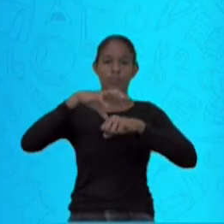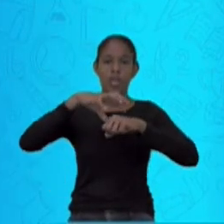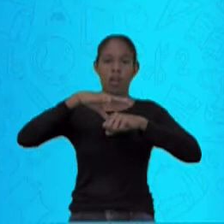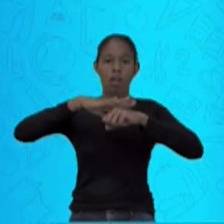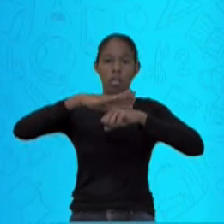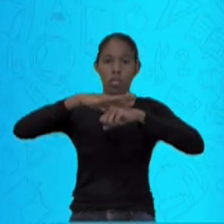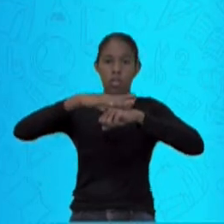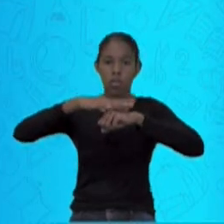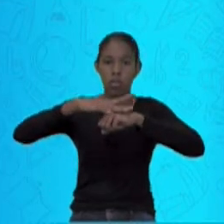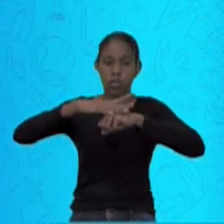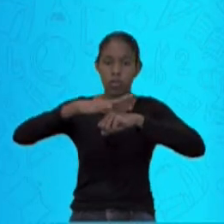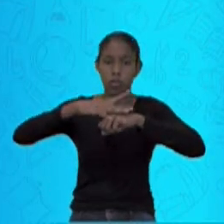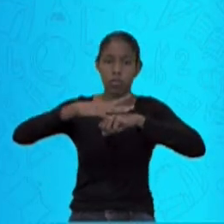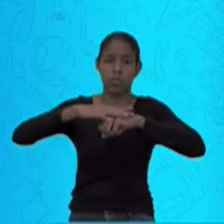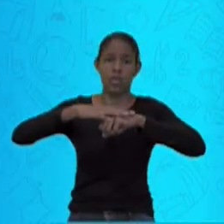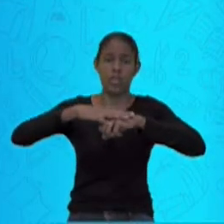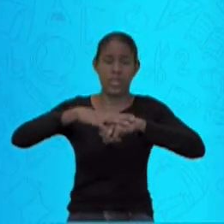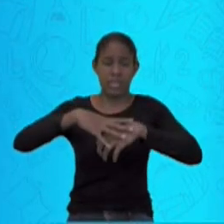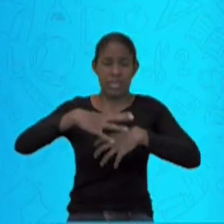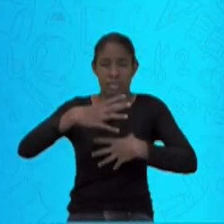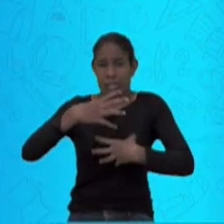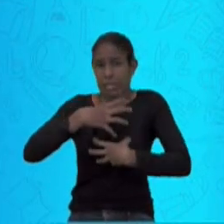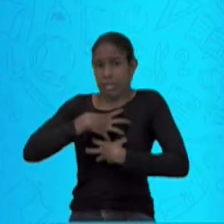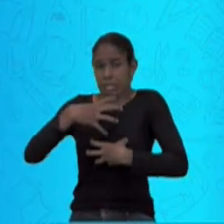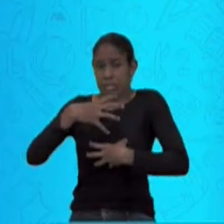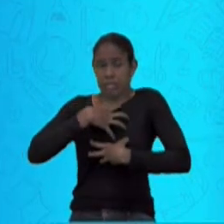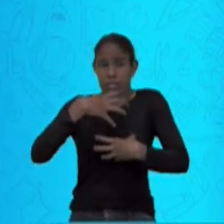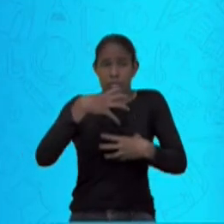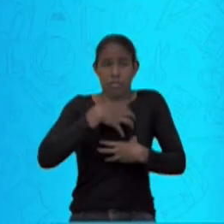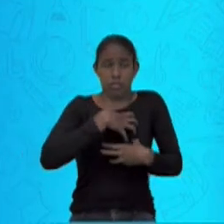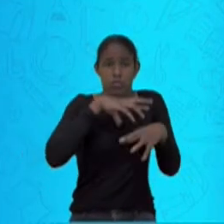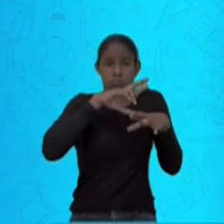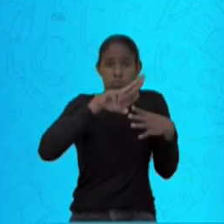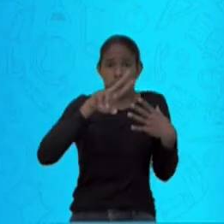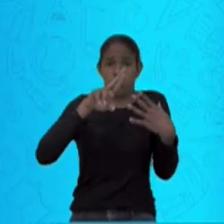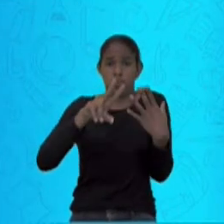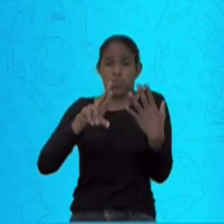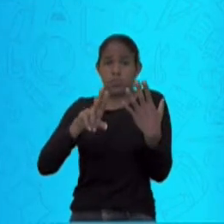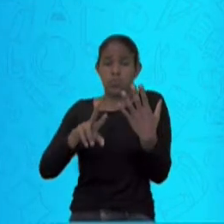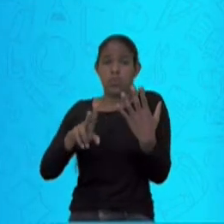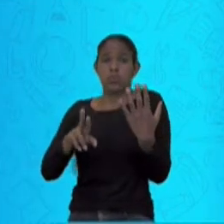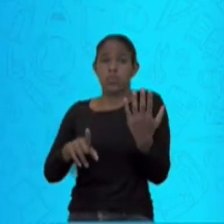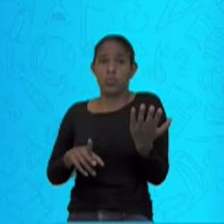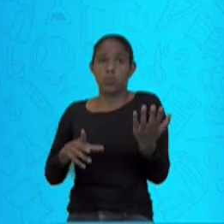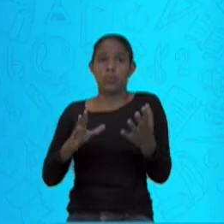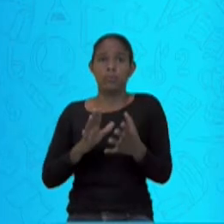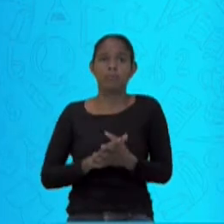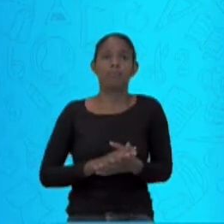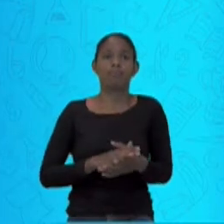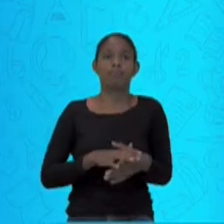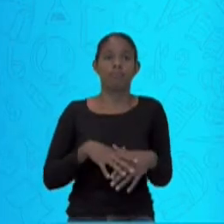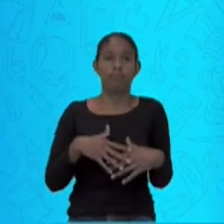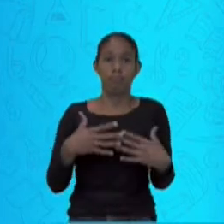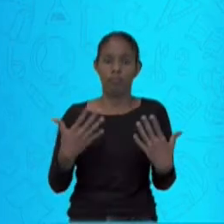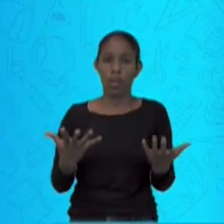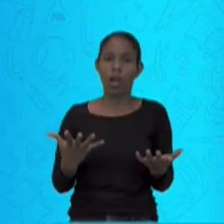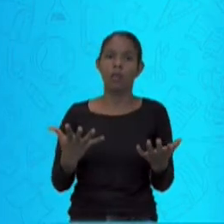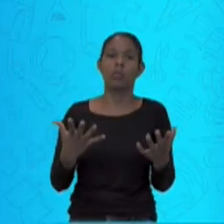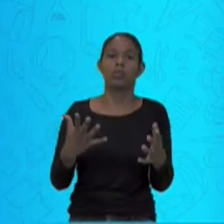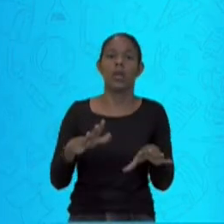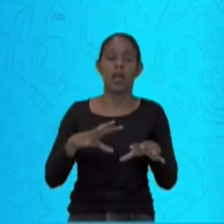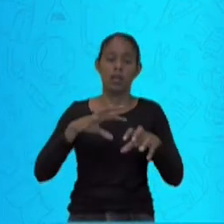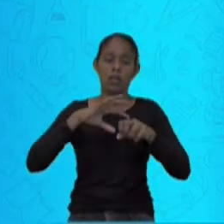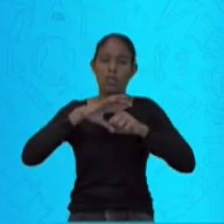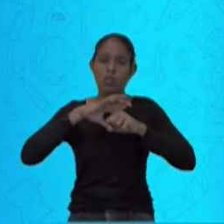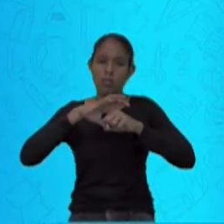oligosintomáticas. Atenção também para esse prefixo, oligo, que quer dizer pouco. Então, aqui